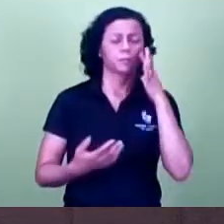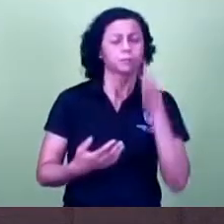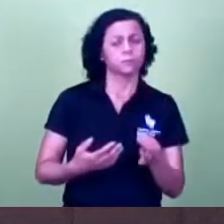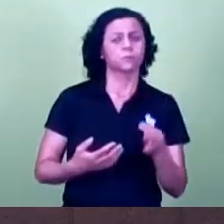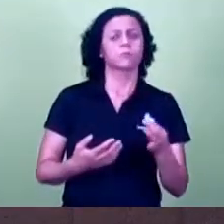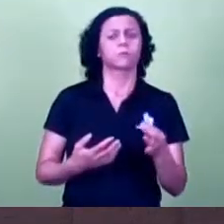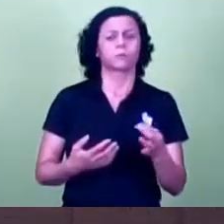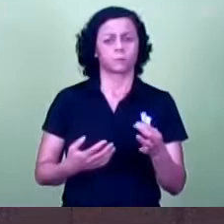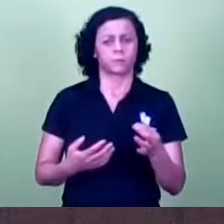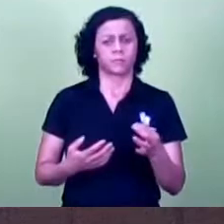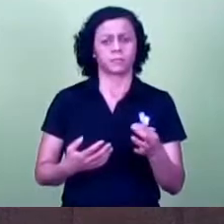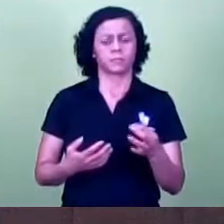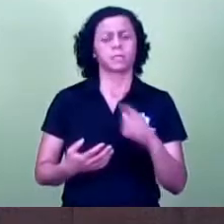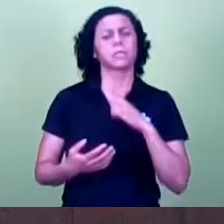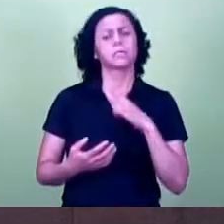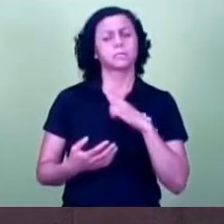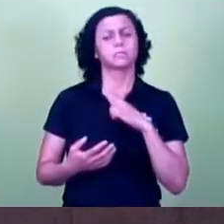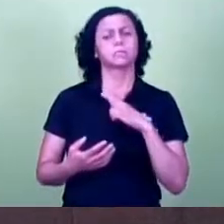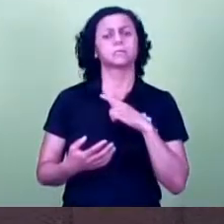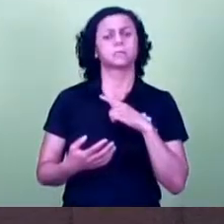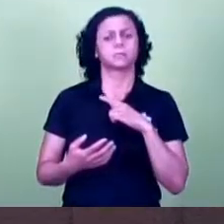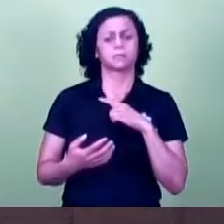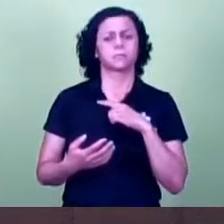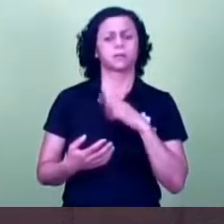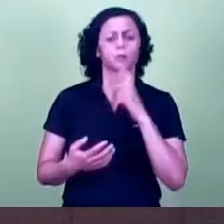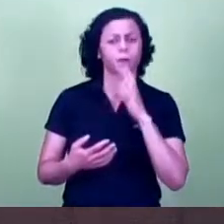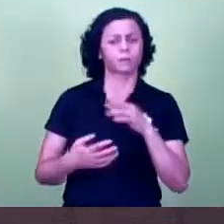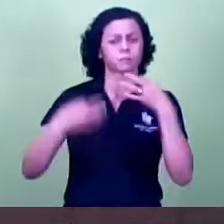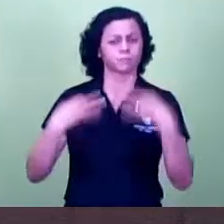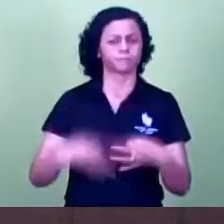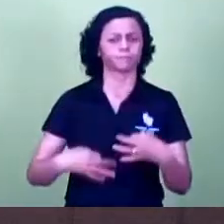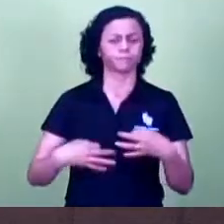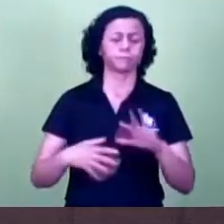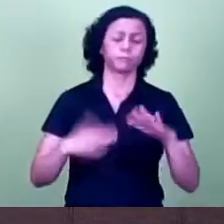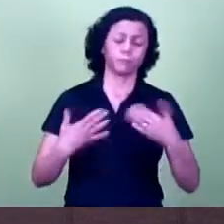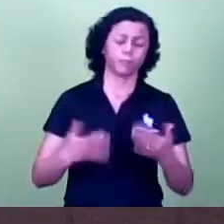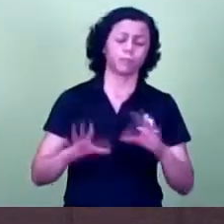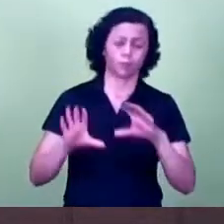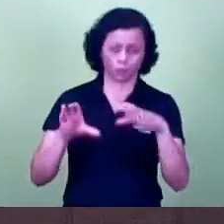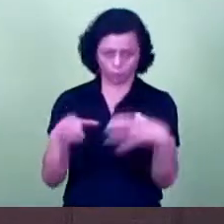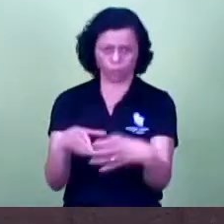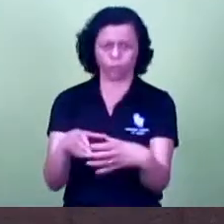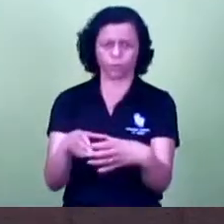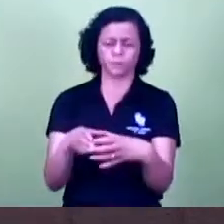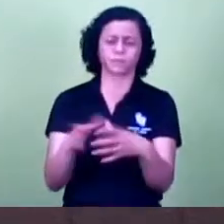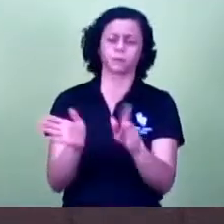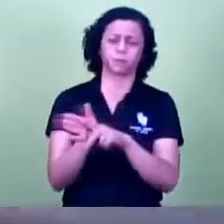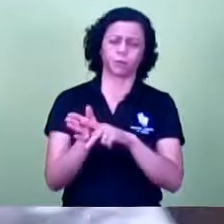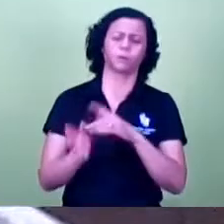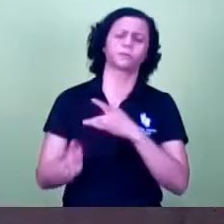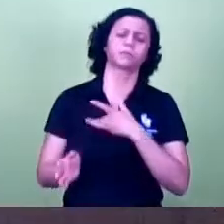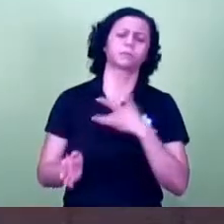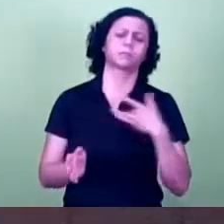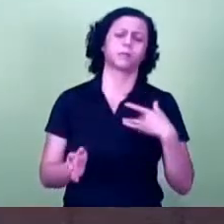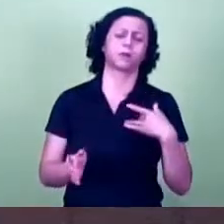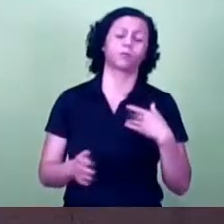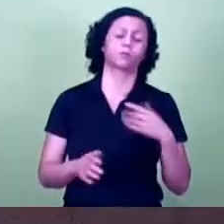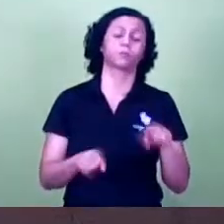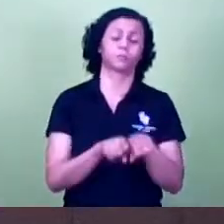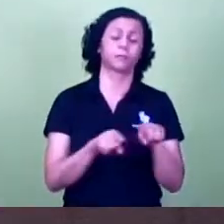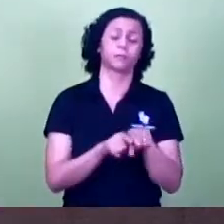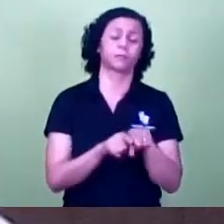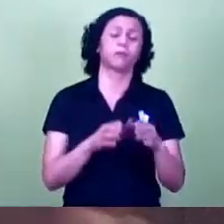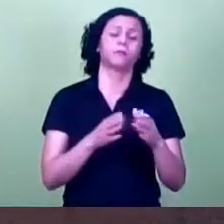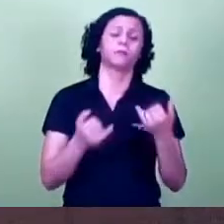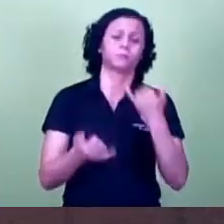chegar a um denominador comum nesse sentido então a gente vai provocar através da comissão de saúde juntamente com o pedido de informação do vereador